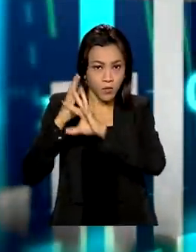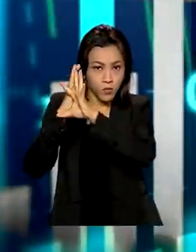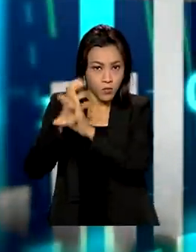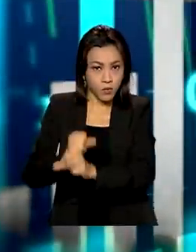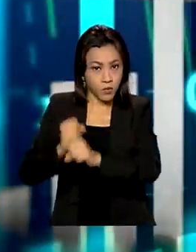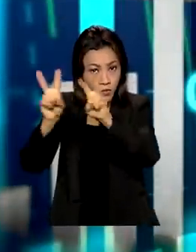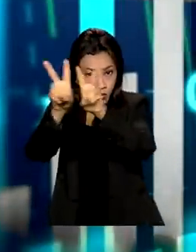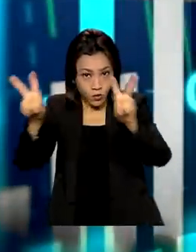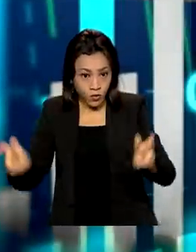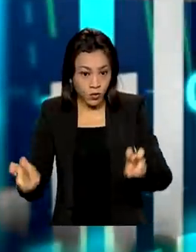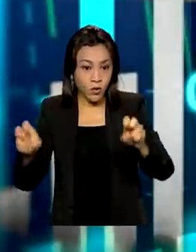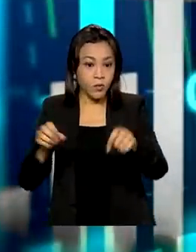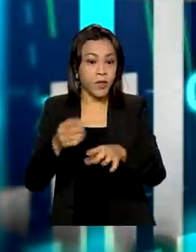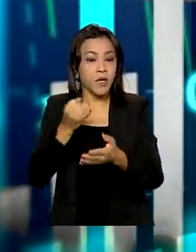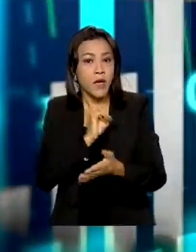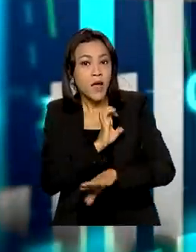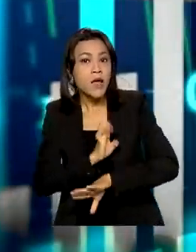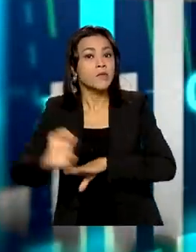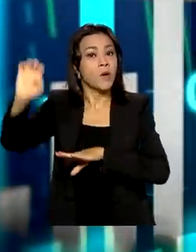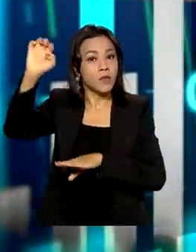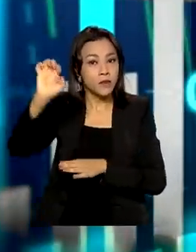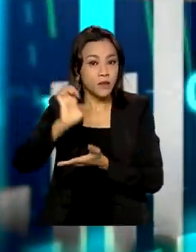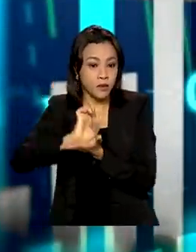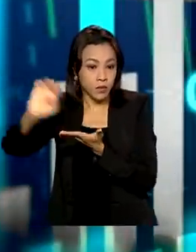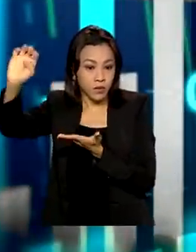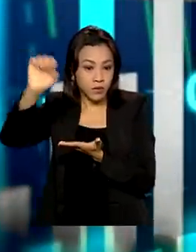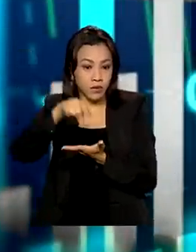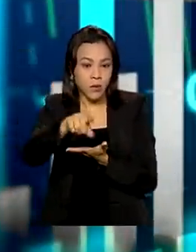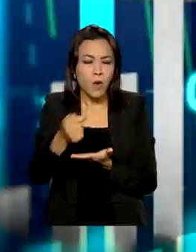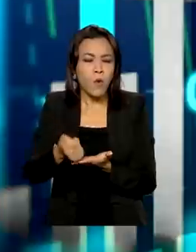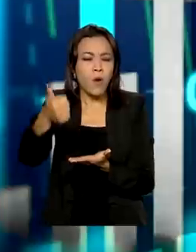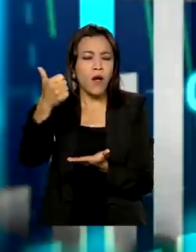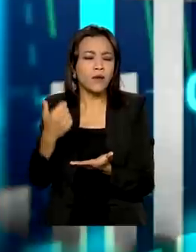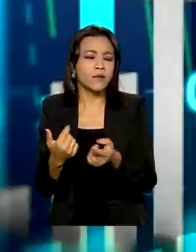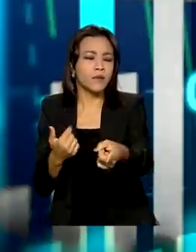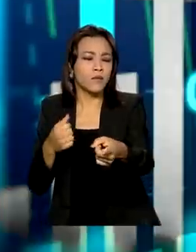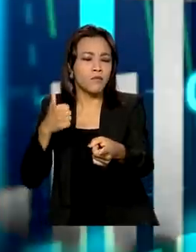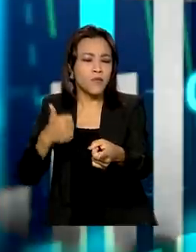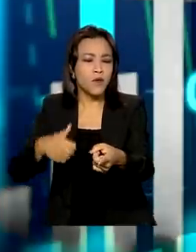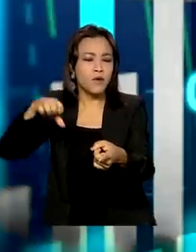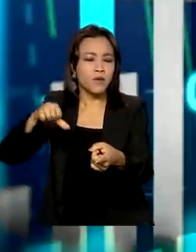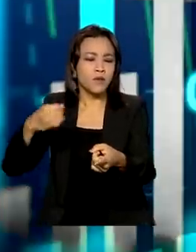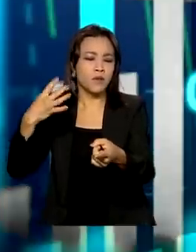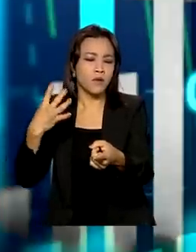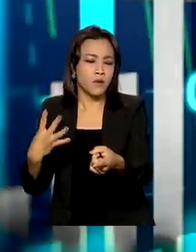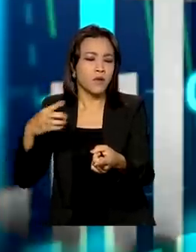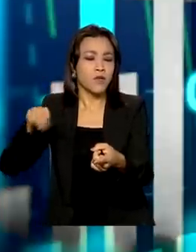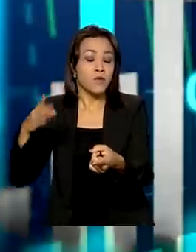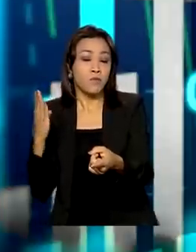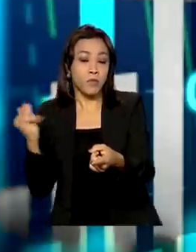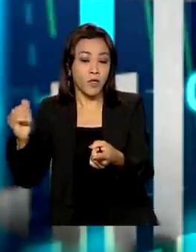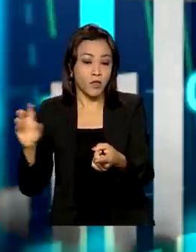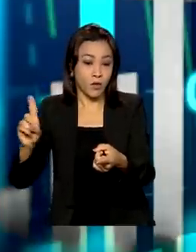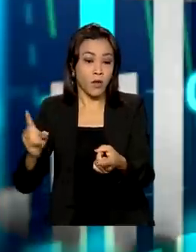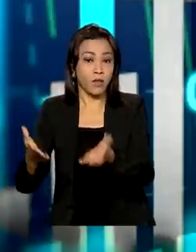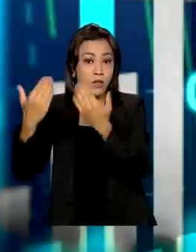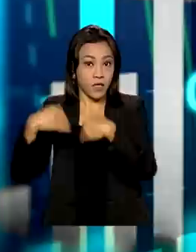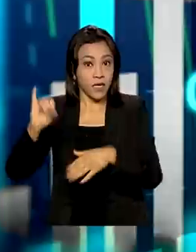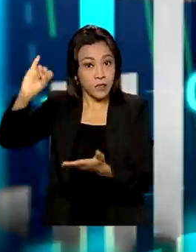área de exportação? As exportações totais chegaram a quase 200 bilhões de dólares entre janeiro e julho. E as importações, então,